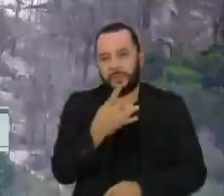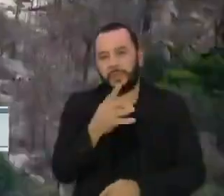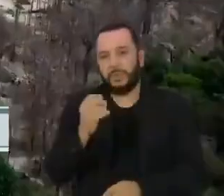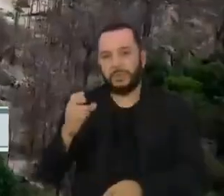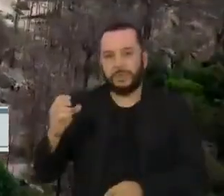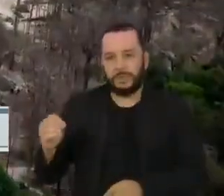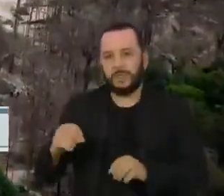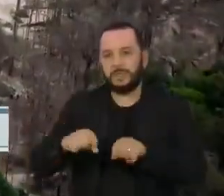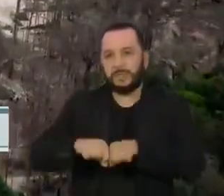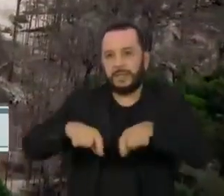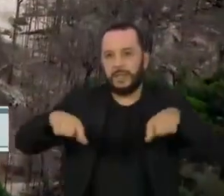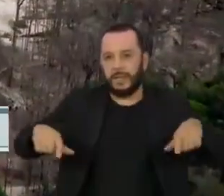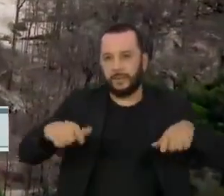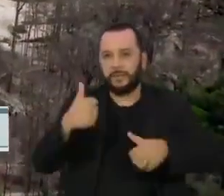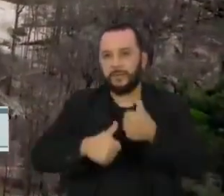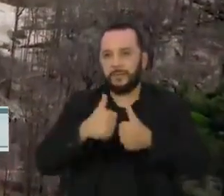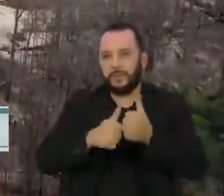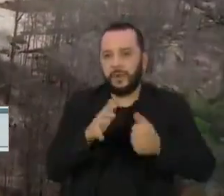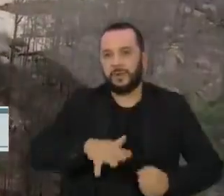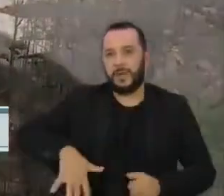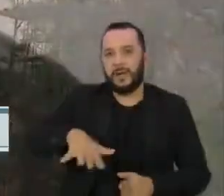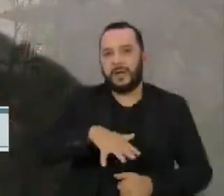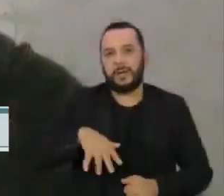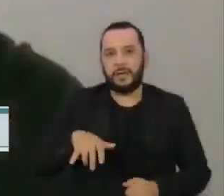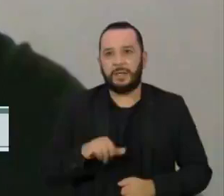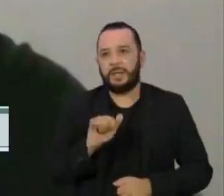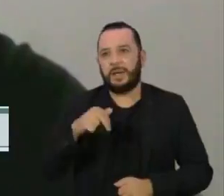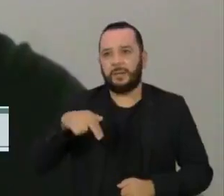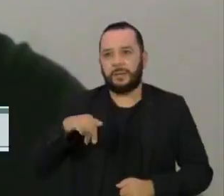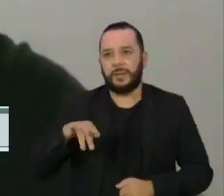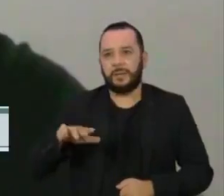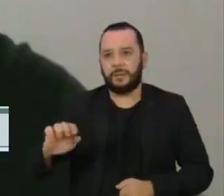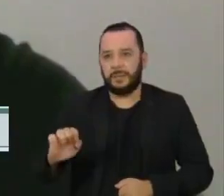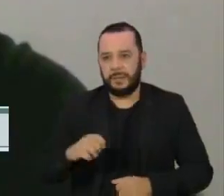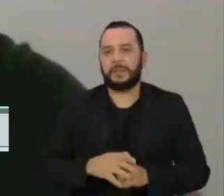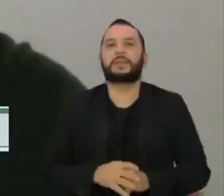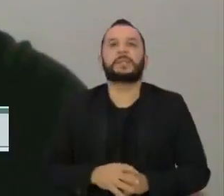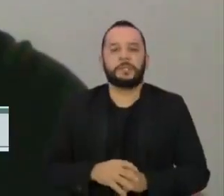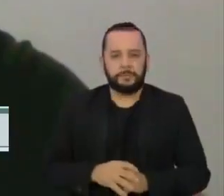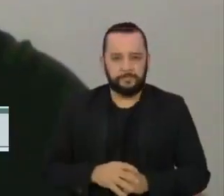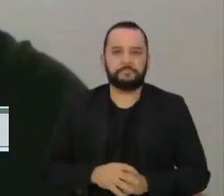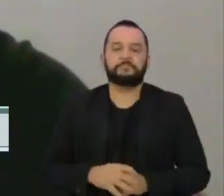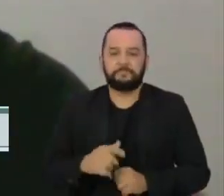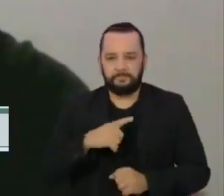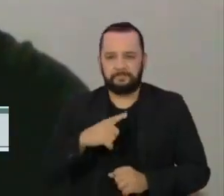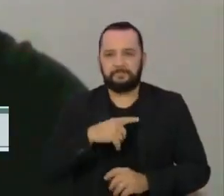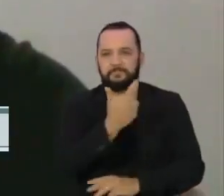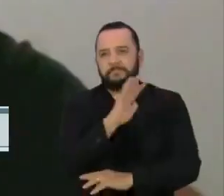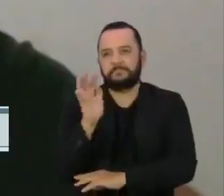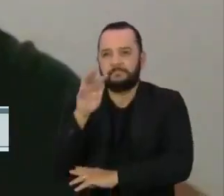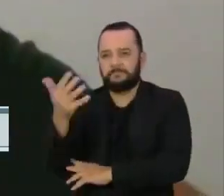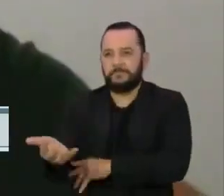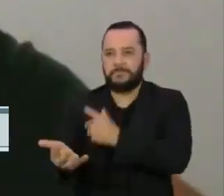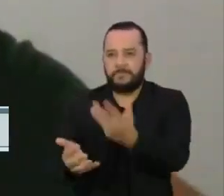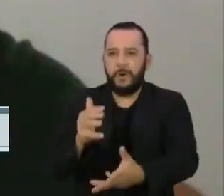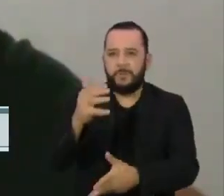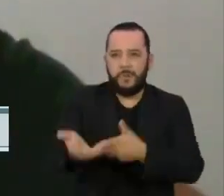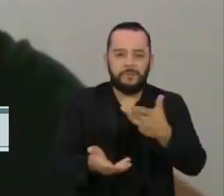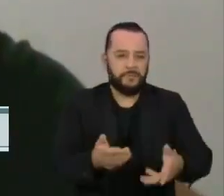futebol na terra Yanomami. Esse desmatamento demonstra que está cada vez mais